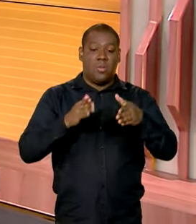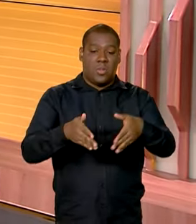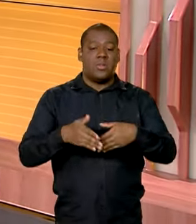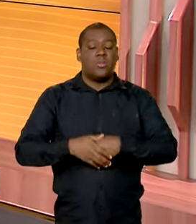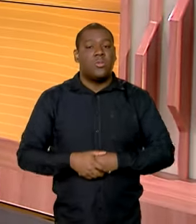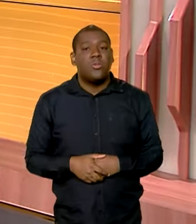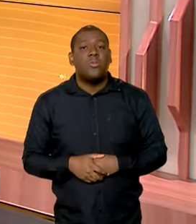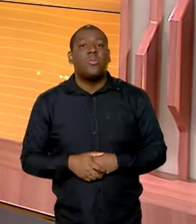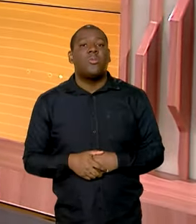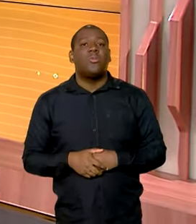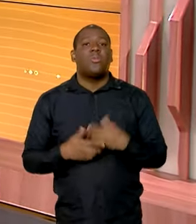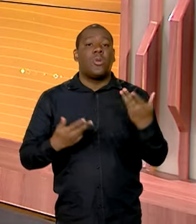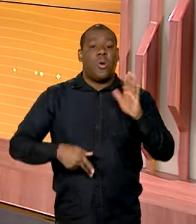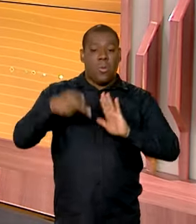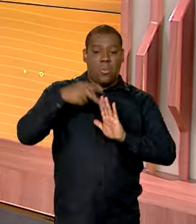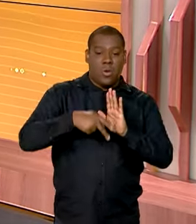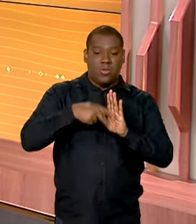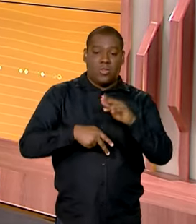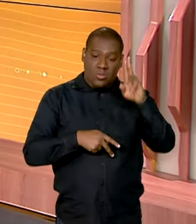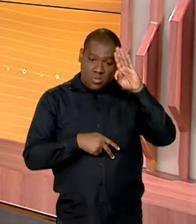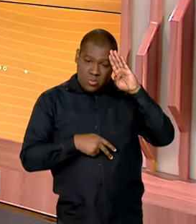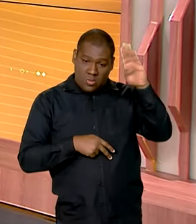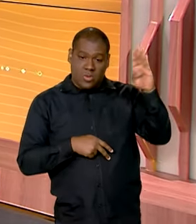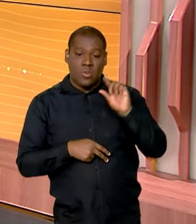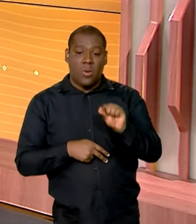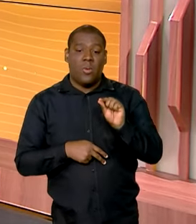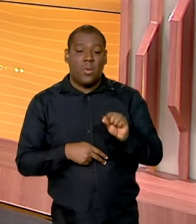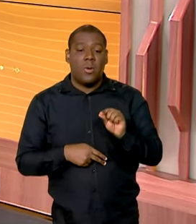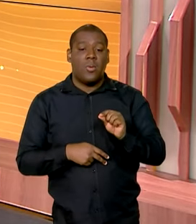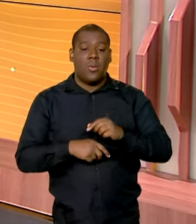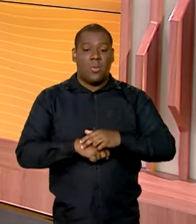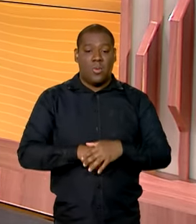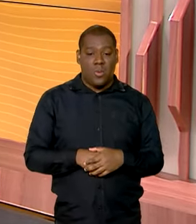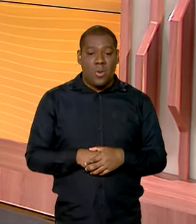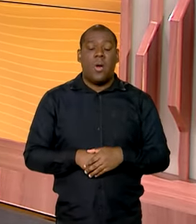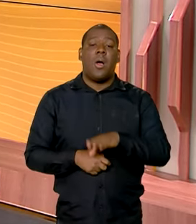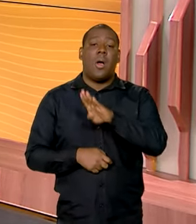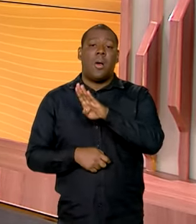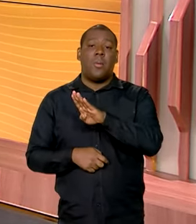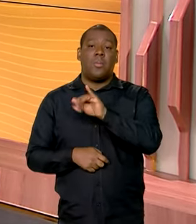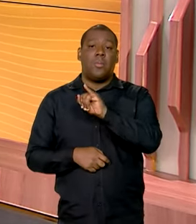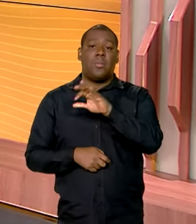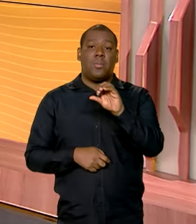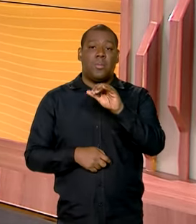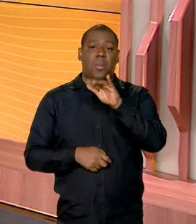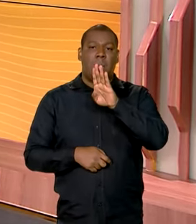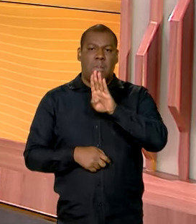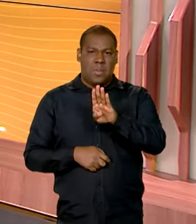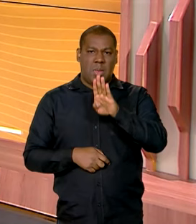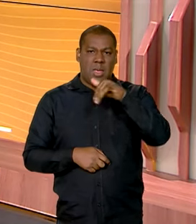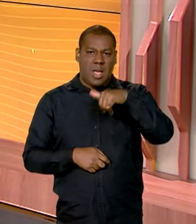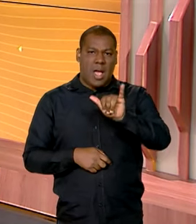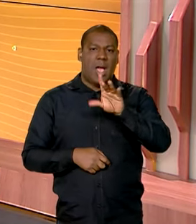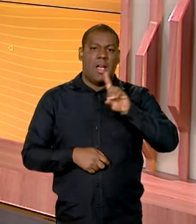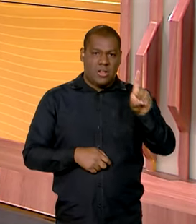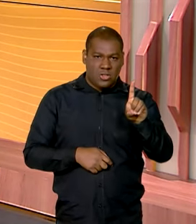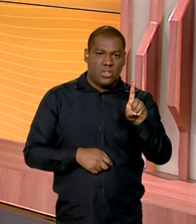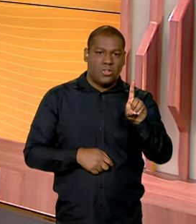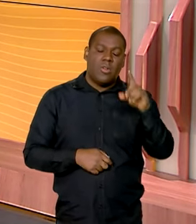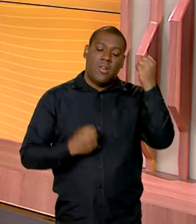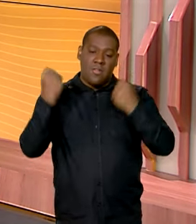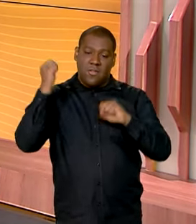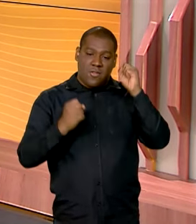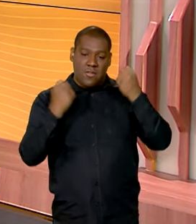destaque entre os projetos foi a diversificação e atualização da BYD, indústria de baterias, que